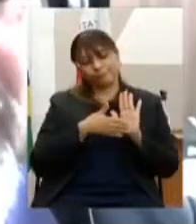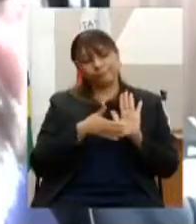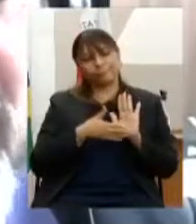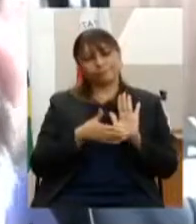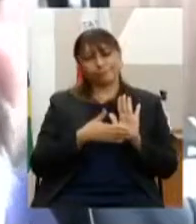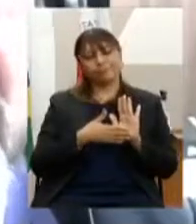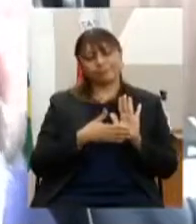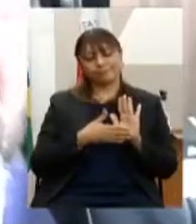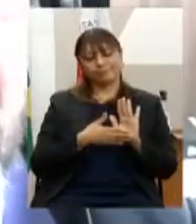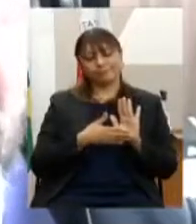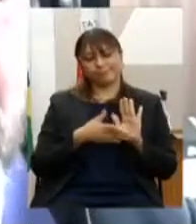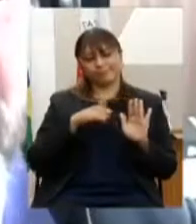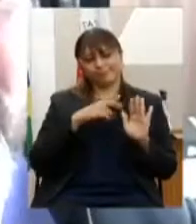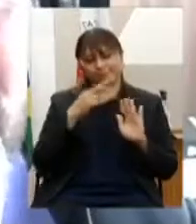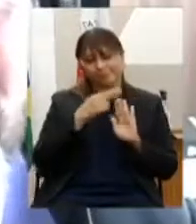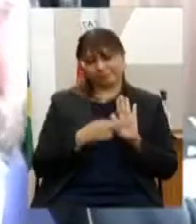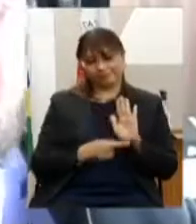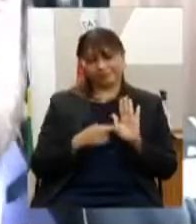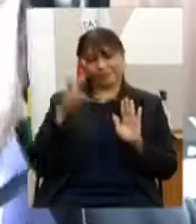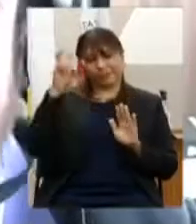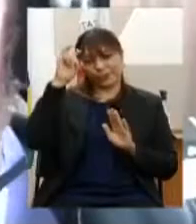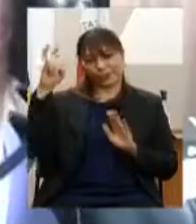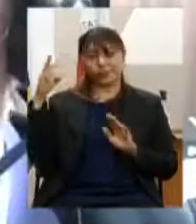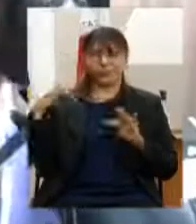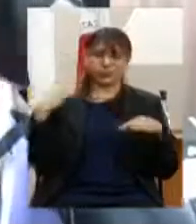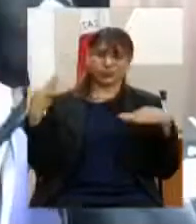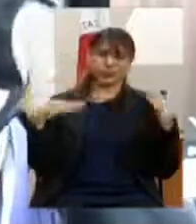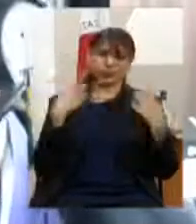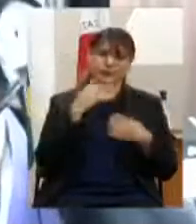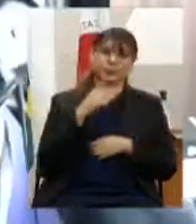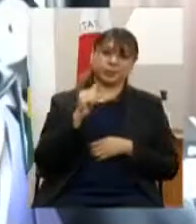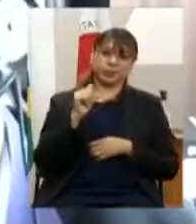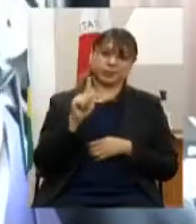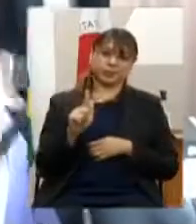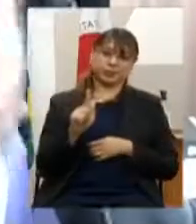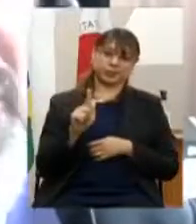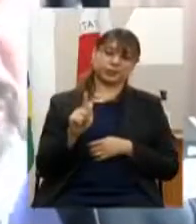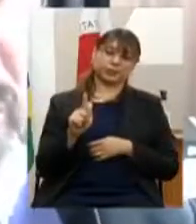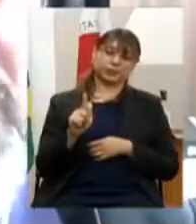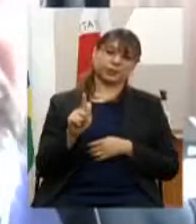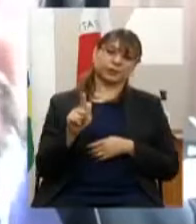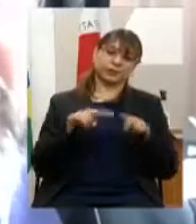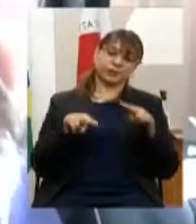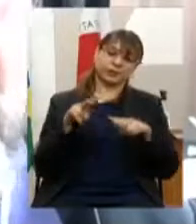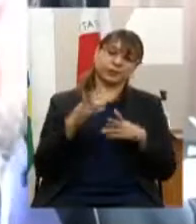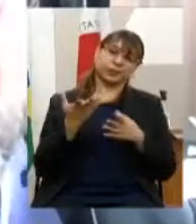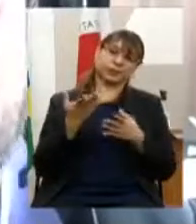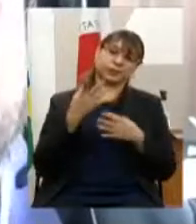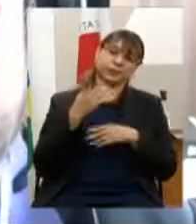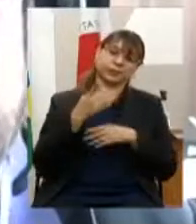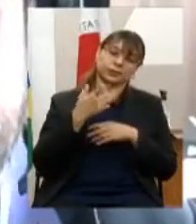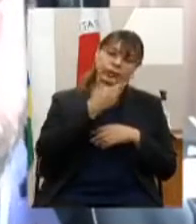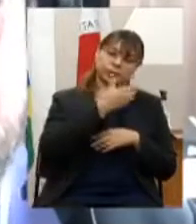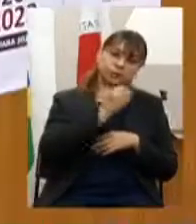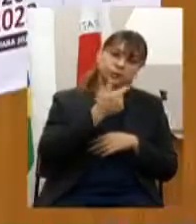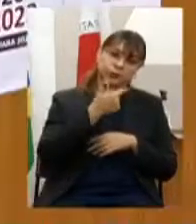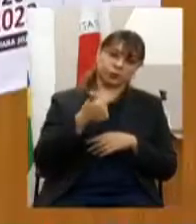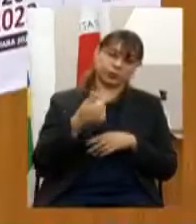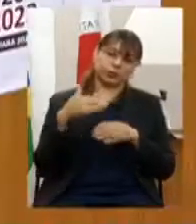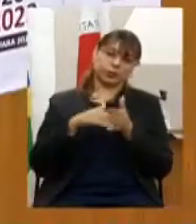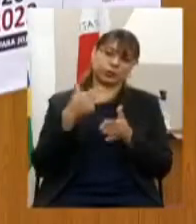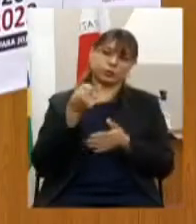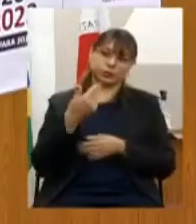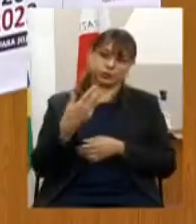inseridas dentro do relatório de cultura e turismo para o PPAG e a revisão 2021-2023 muito obrigado